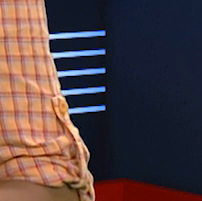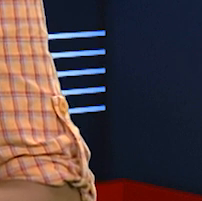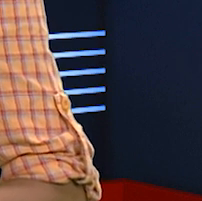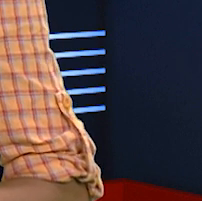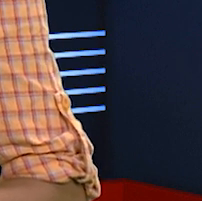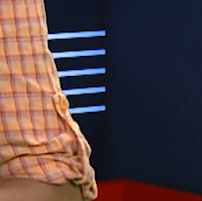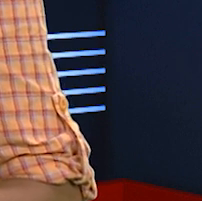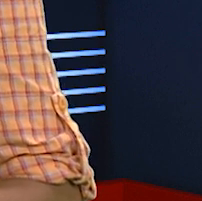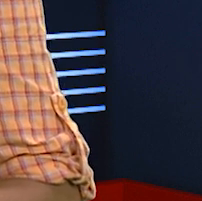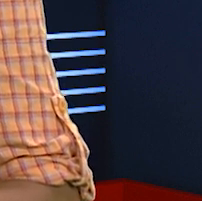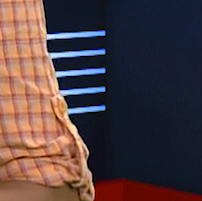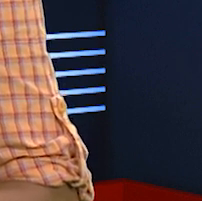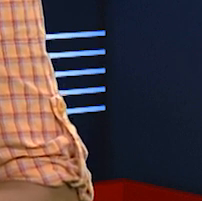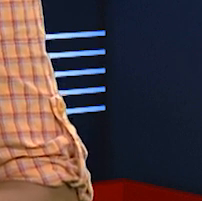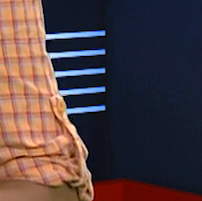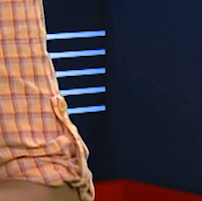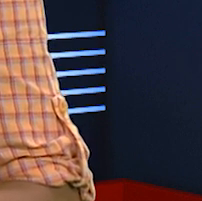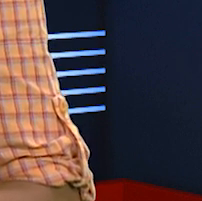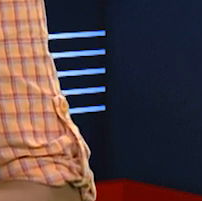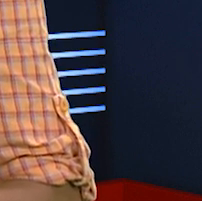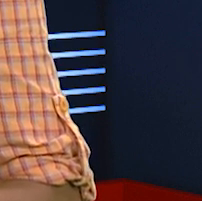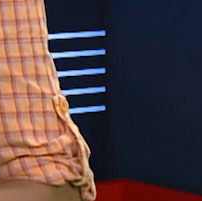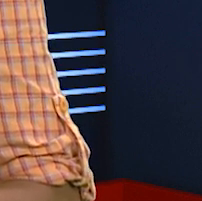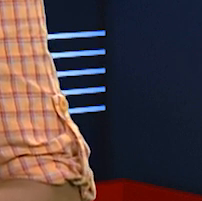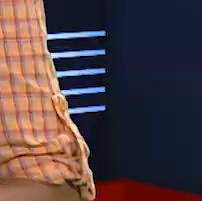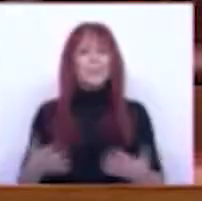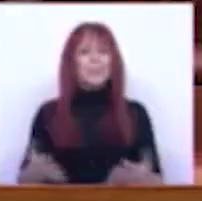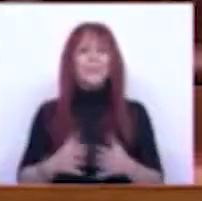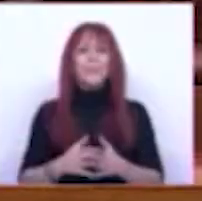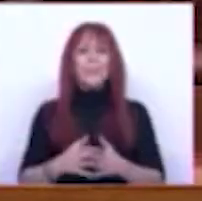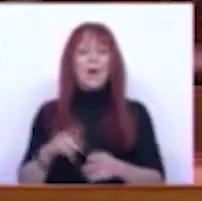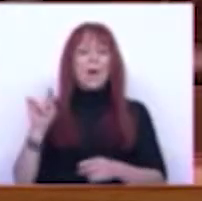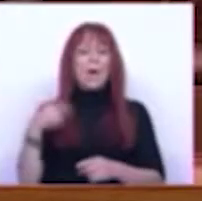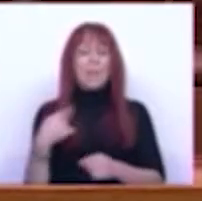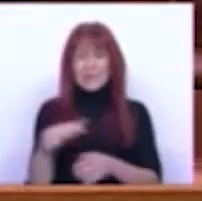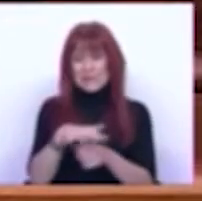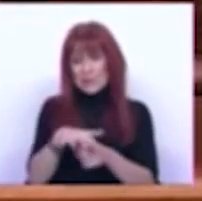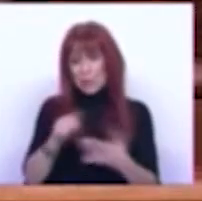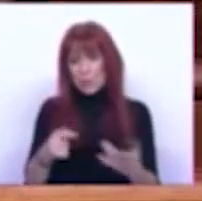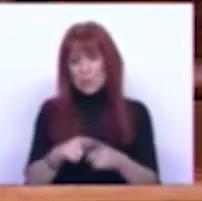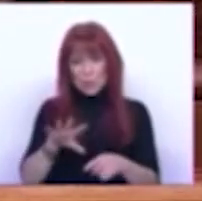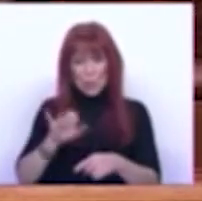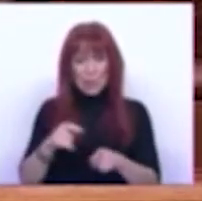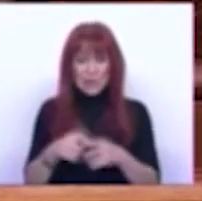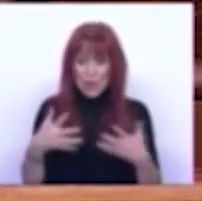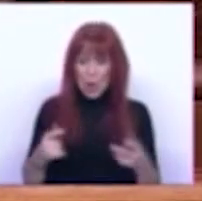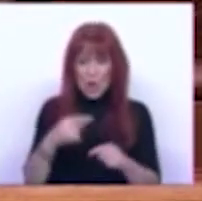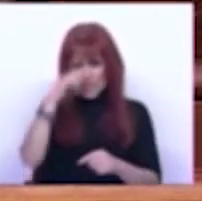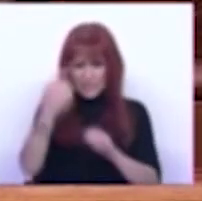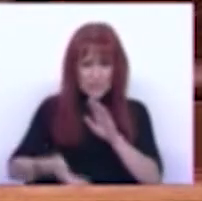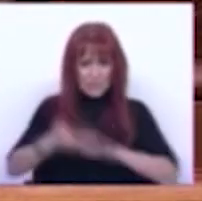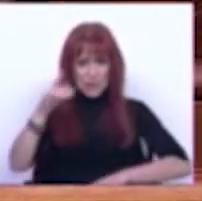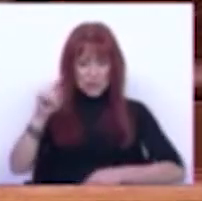reposição defesa e conquista de direitos já terminou Apesar da situação do país ser agora bem mais